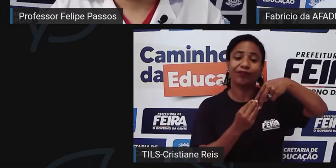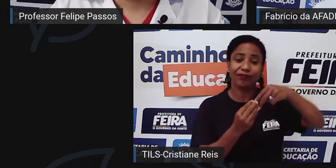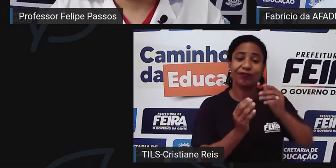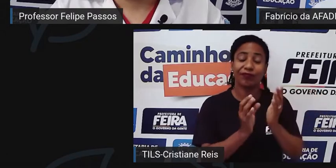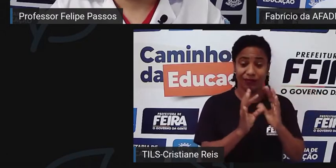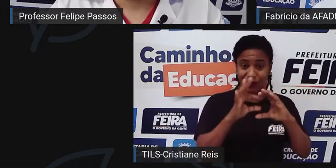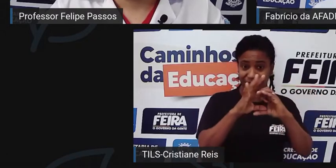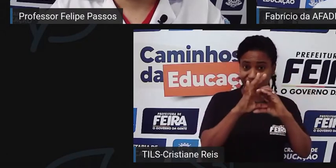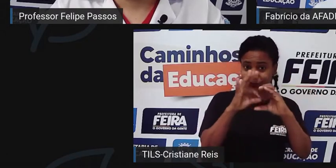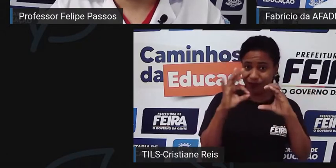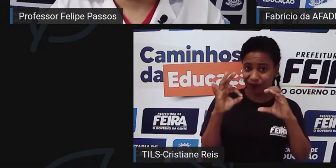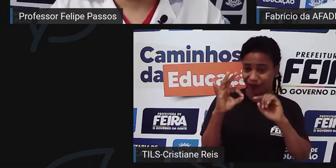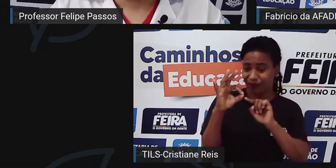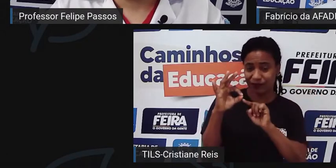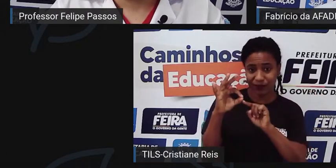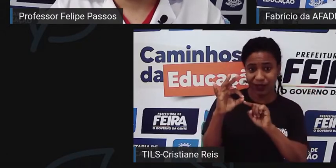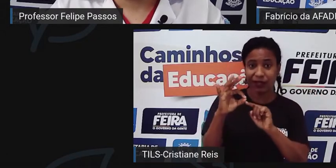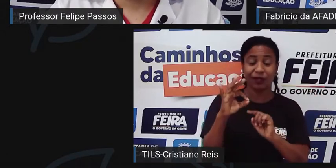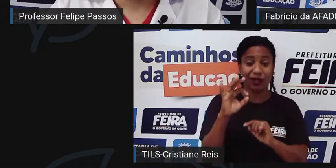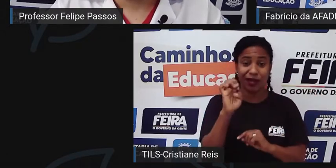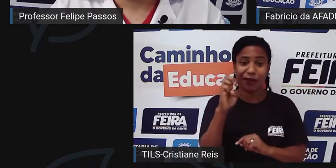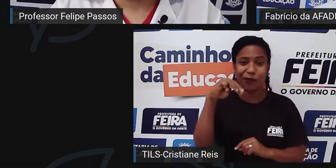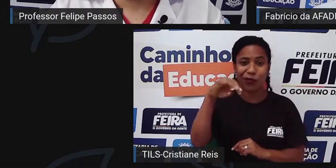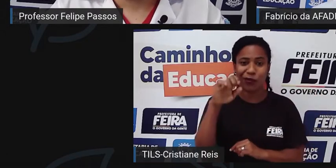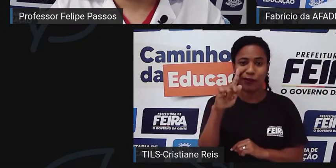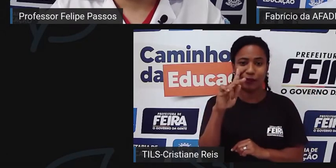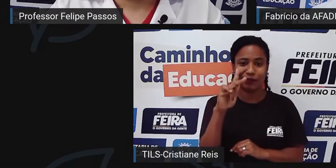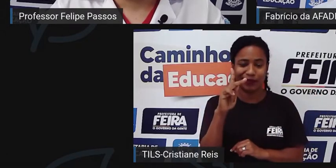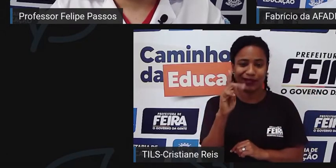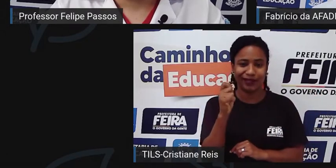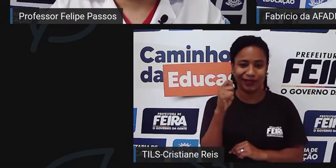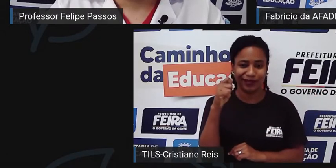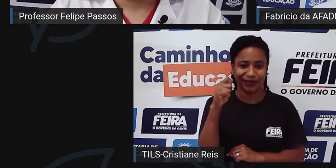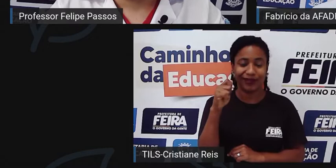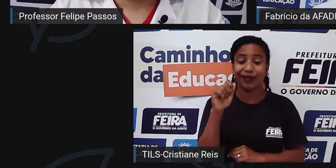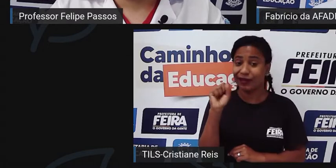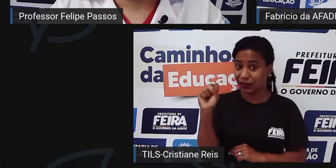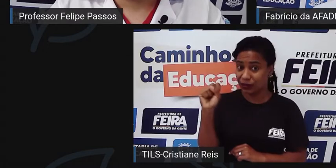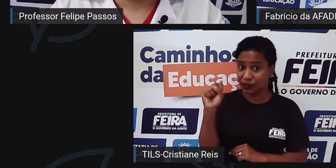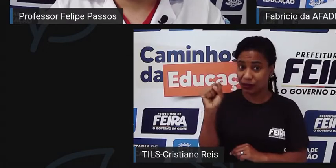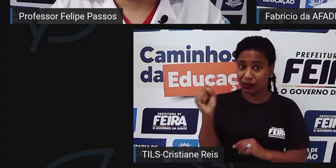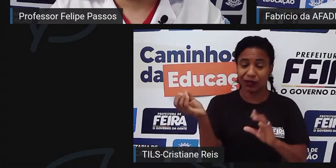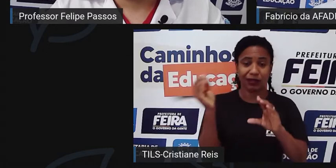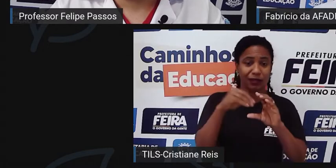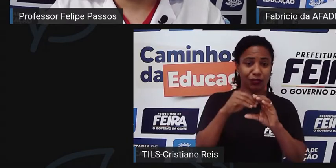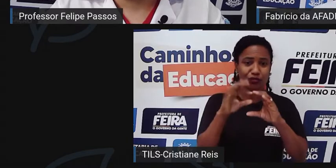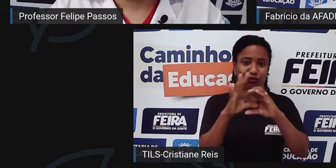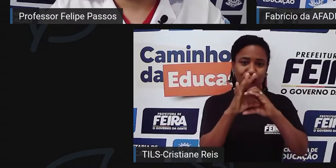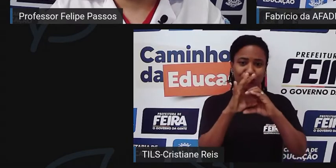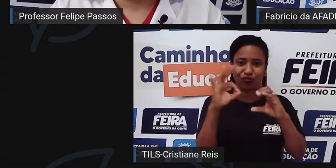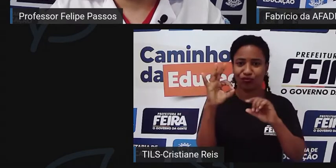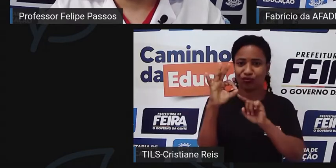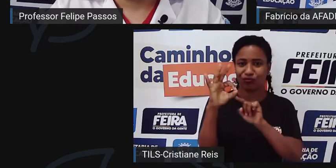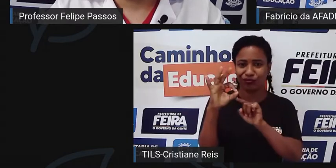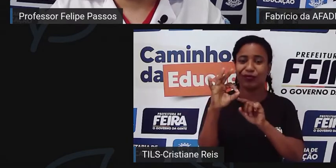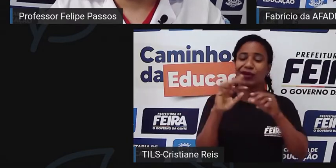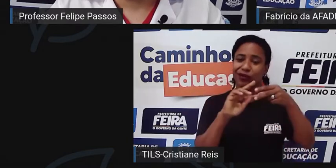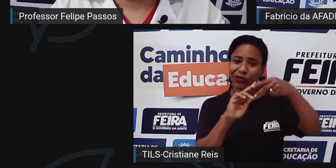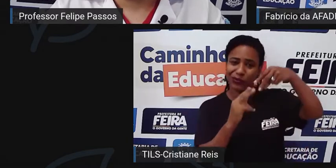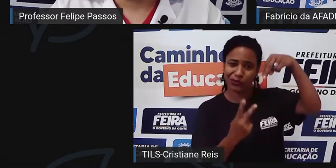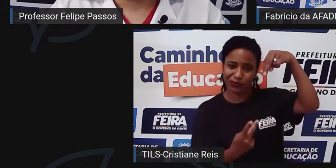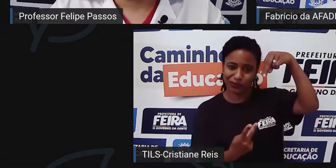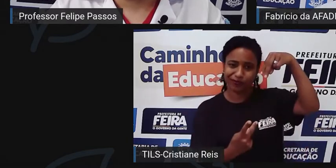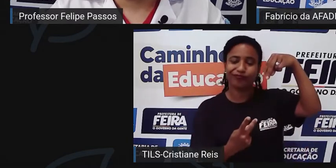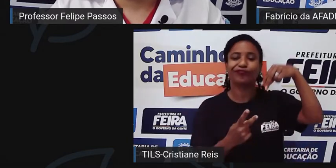hemoglobina S dentro do corpo dele, e a pessoa não perde o serviço de